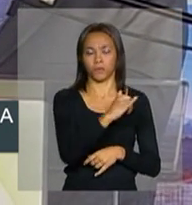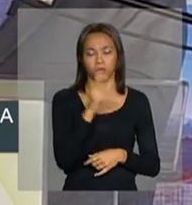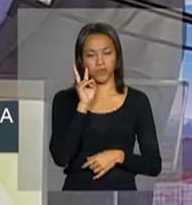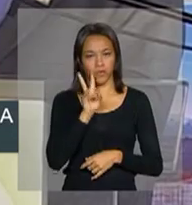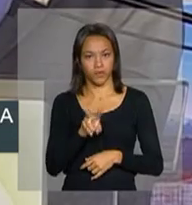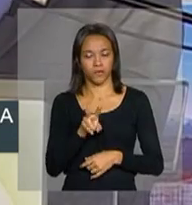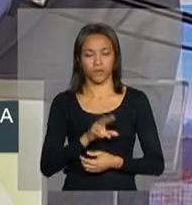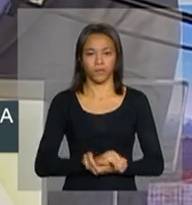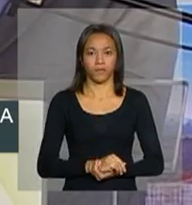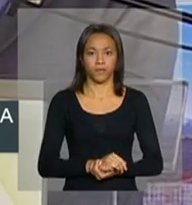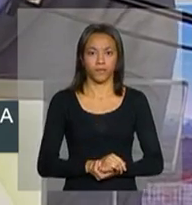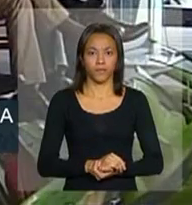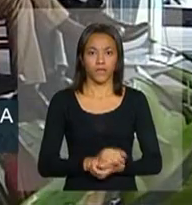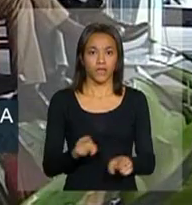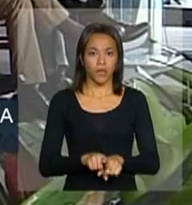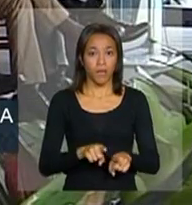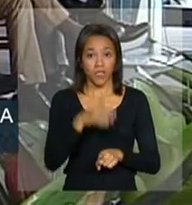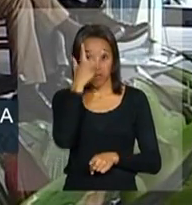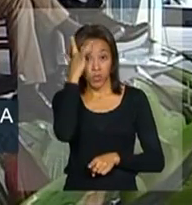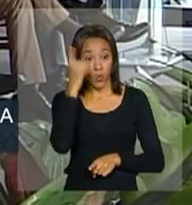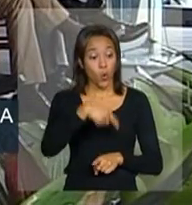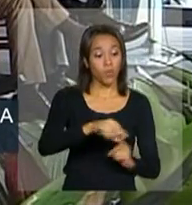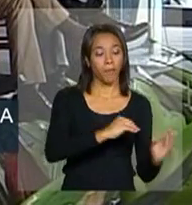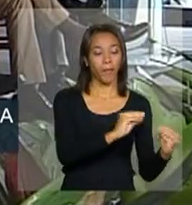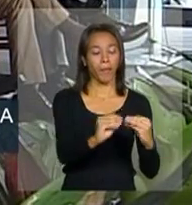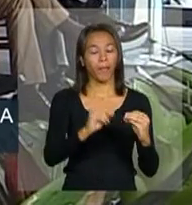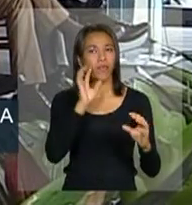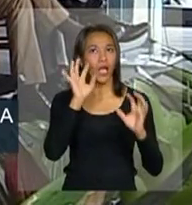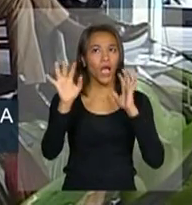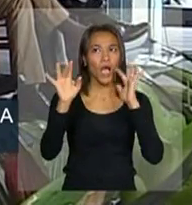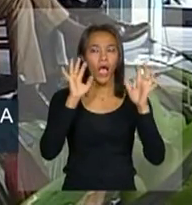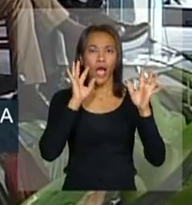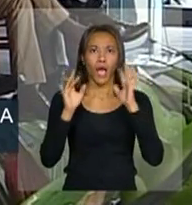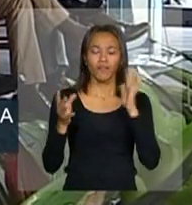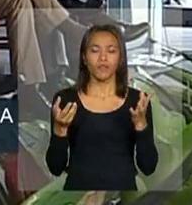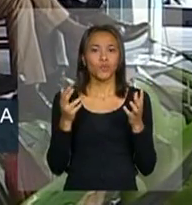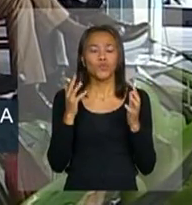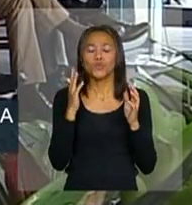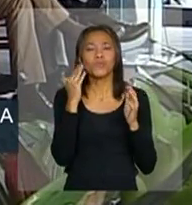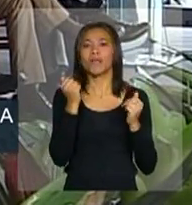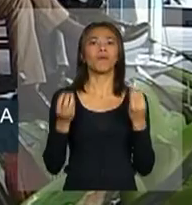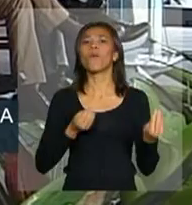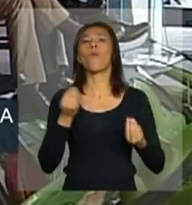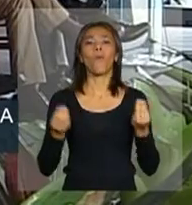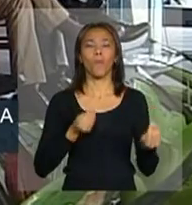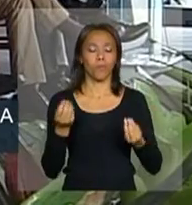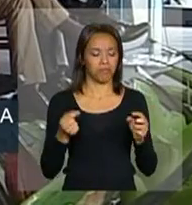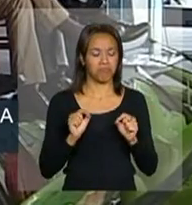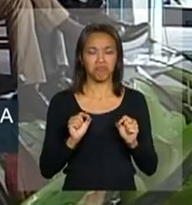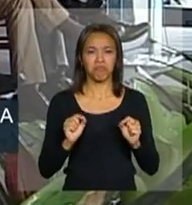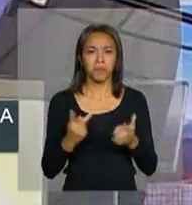no imaginário popular era riqueza imaginável, inimaginável.